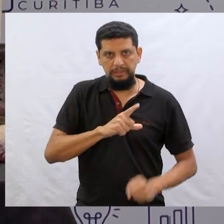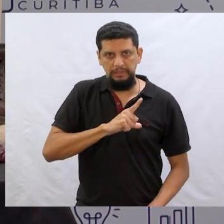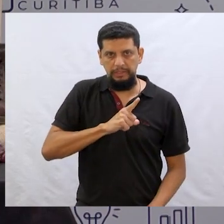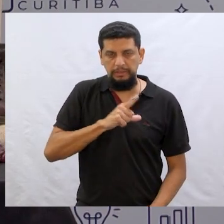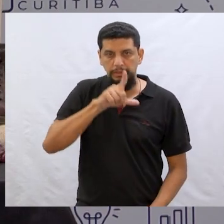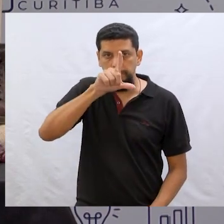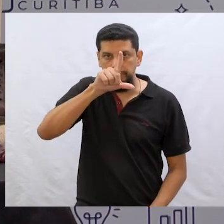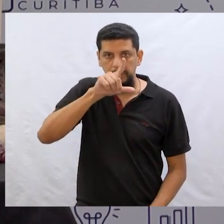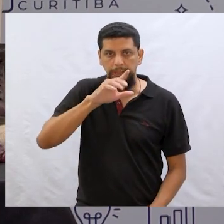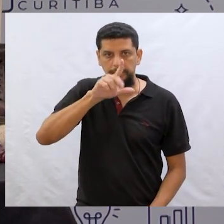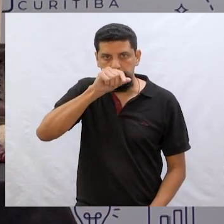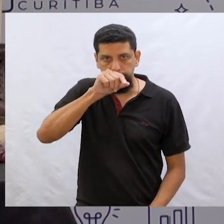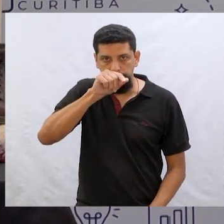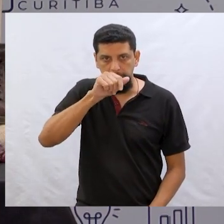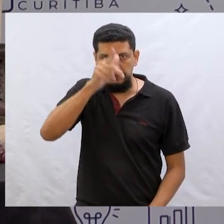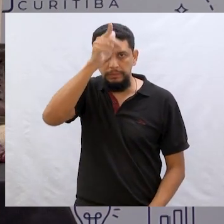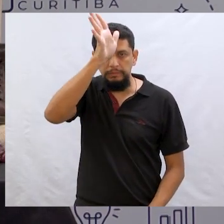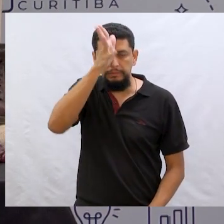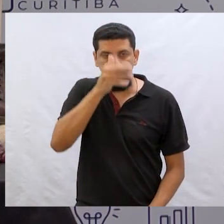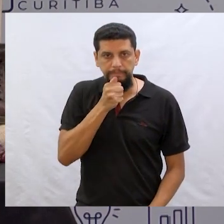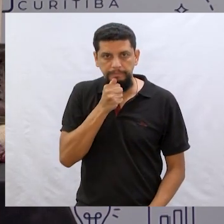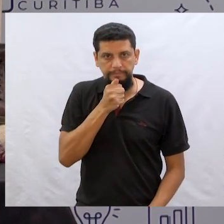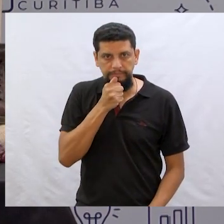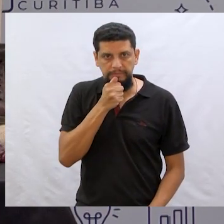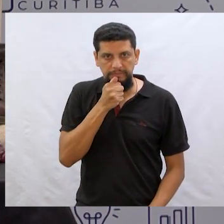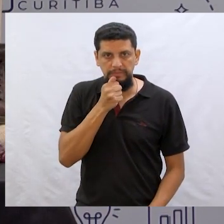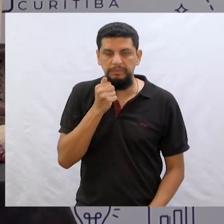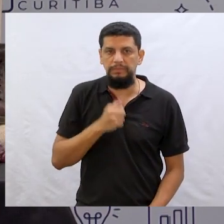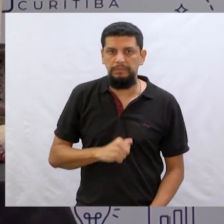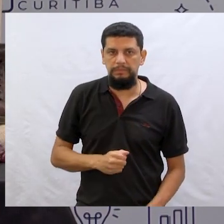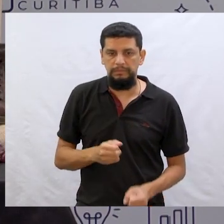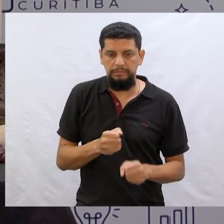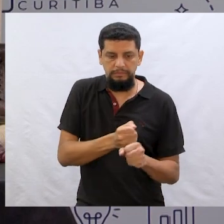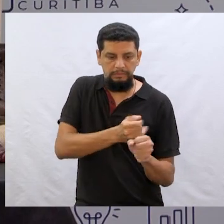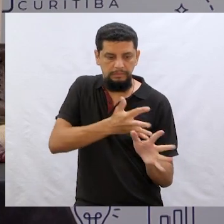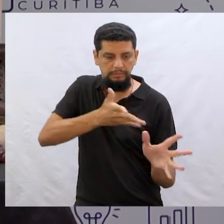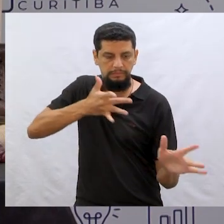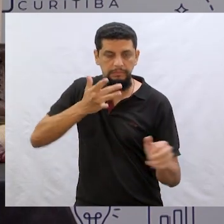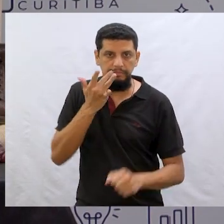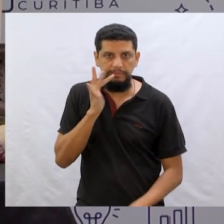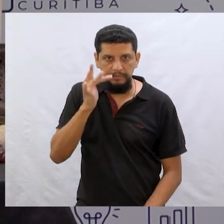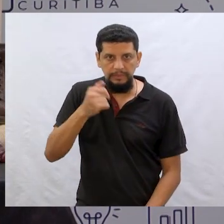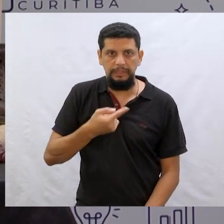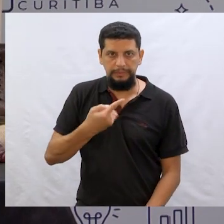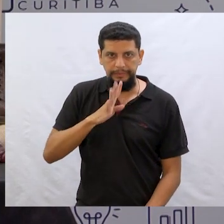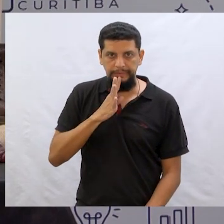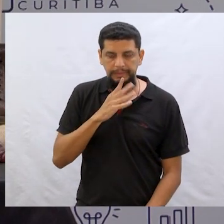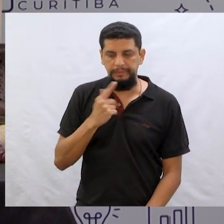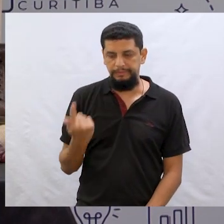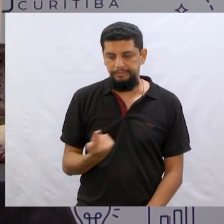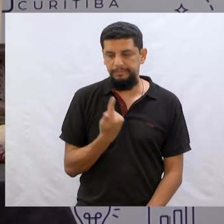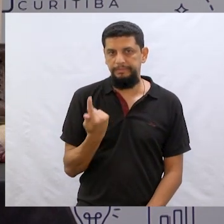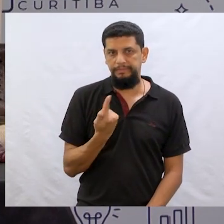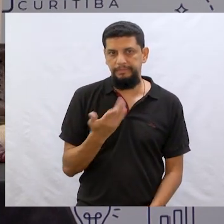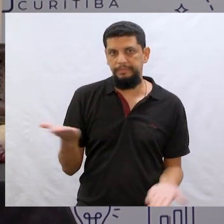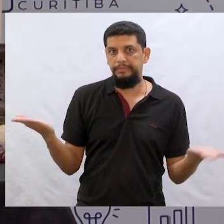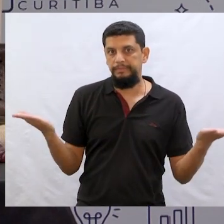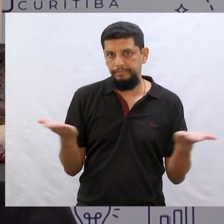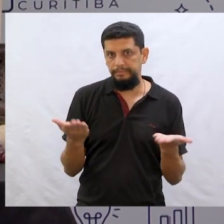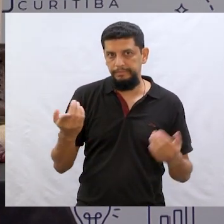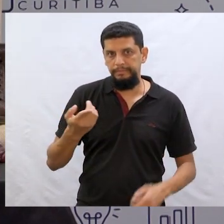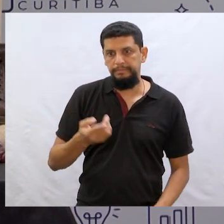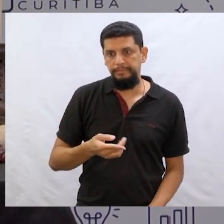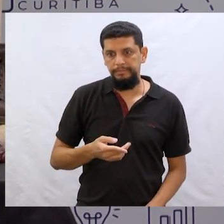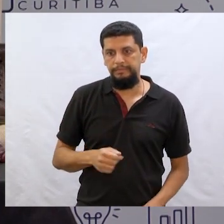Tinha galinha que botava ovos de ouro, moedas de ouro, uma harpa dourada, tudo isso. Uau! Gente, conhecemos o gigante dessa história. E